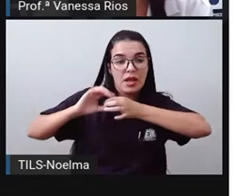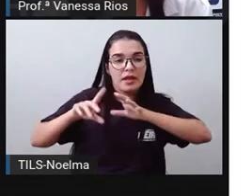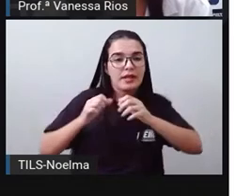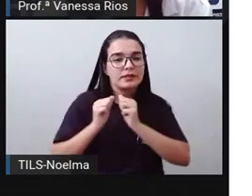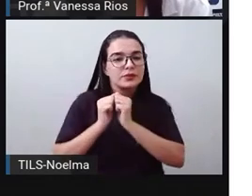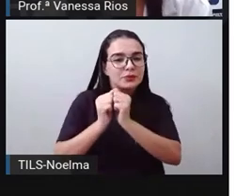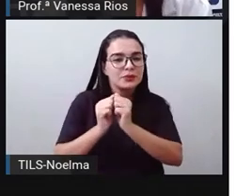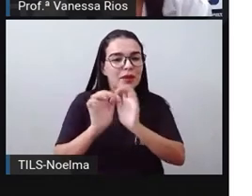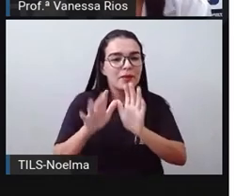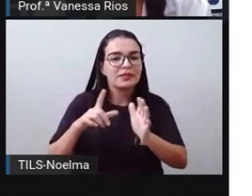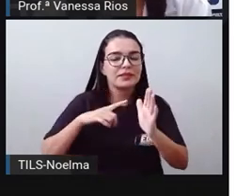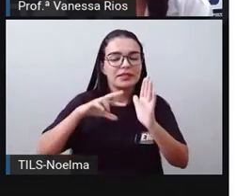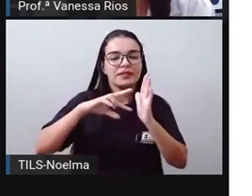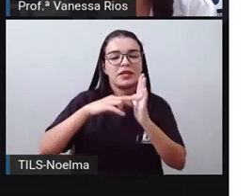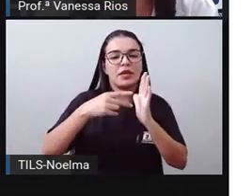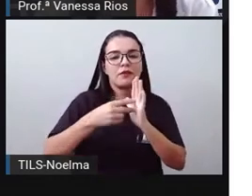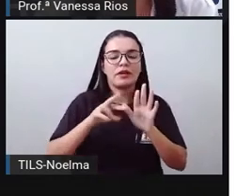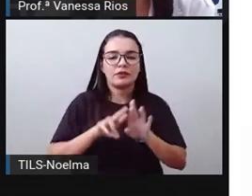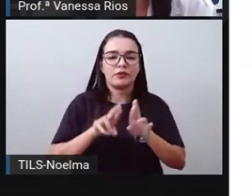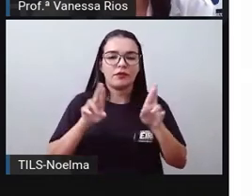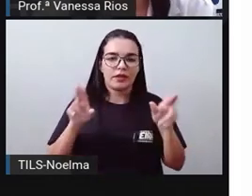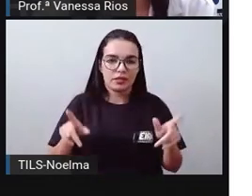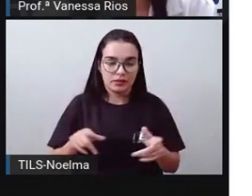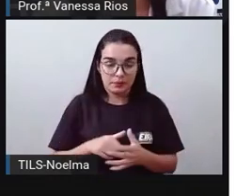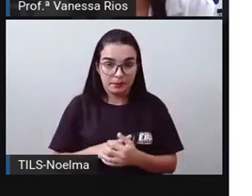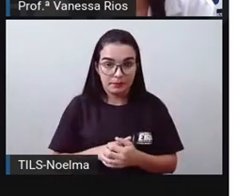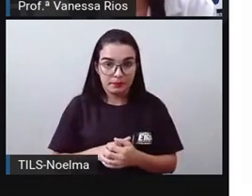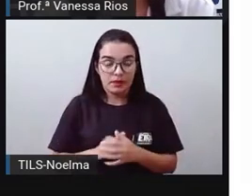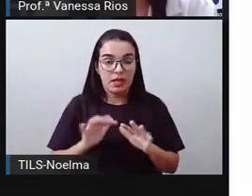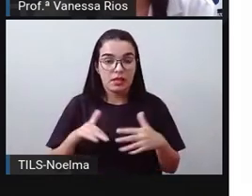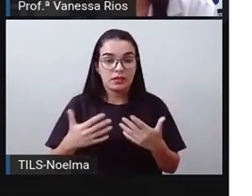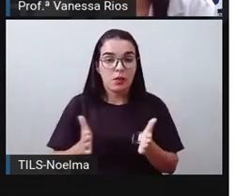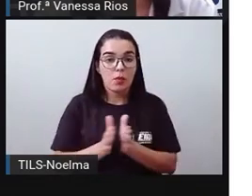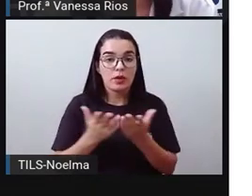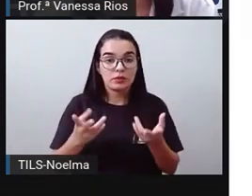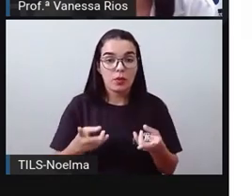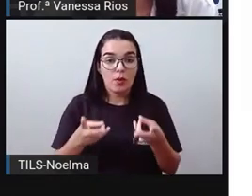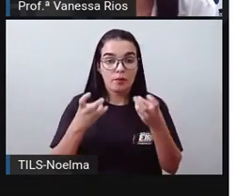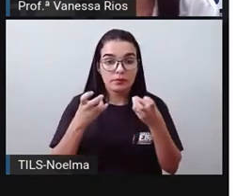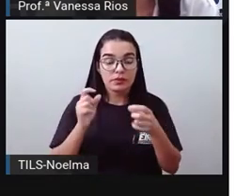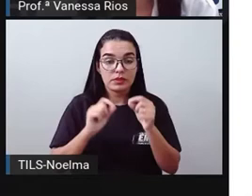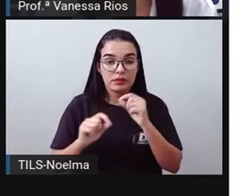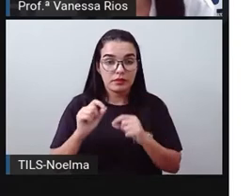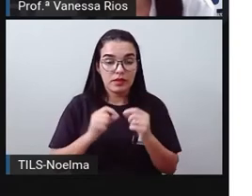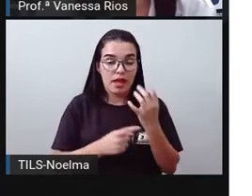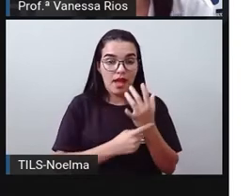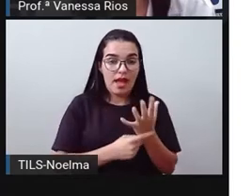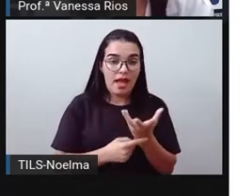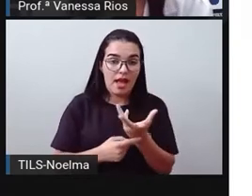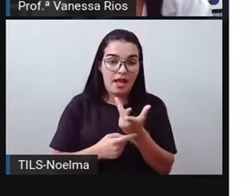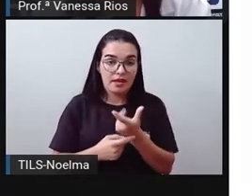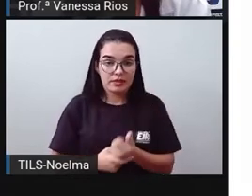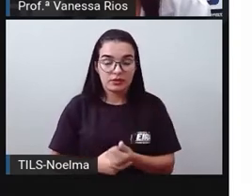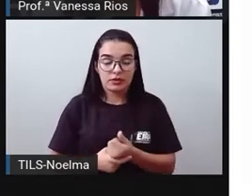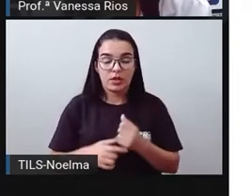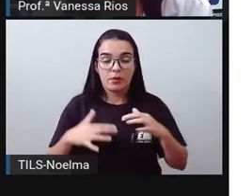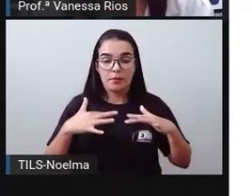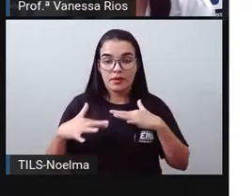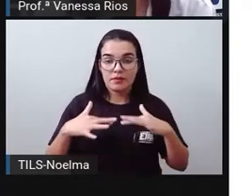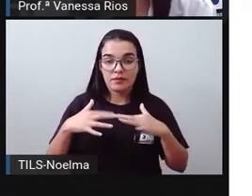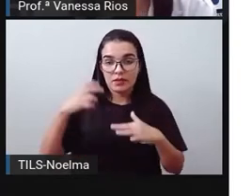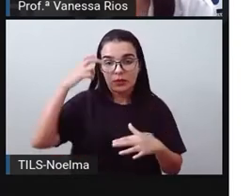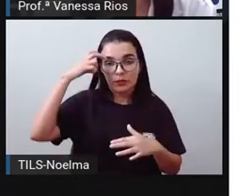significados diferentes. E aí, quando a gente observa a arte como manifestação cultural,